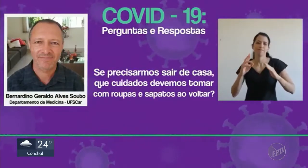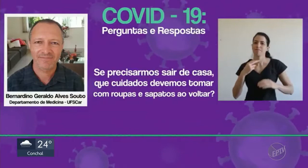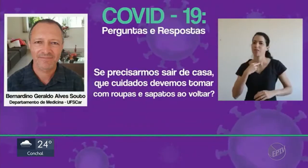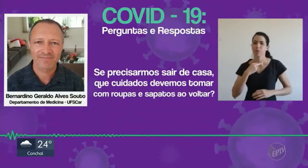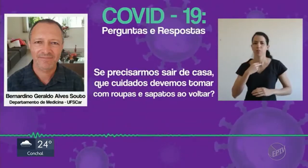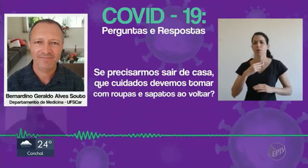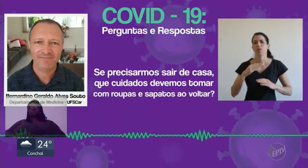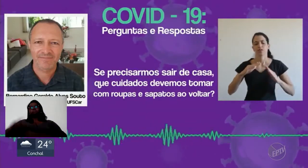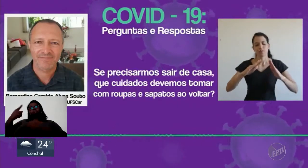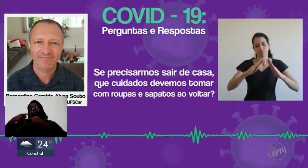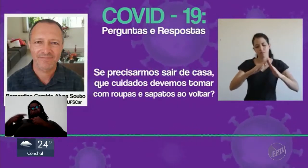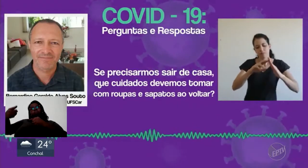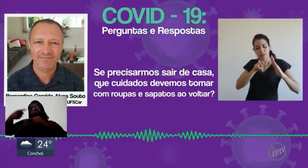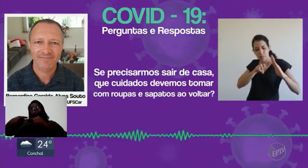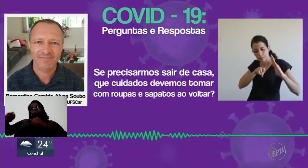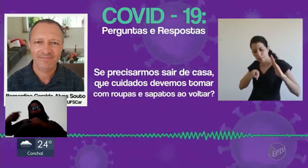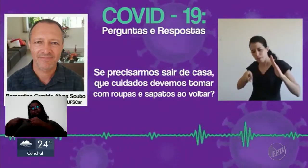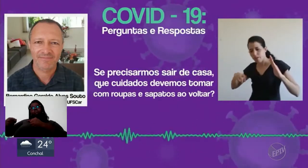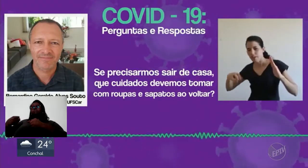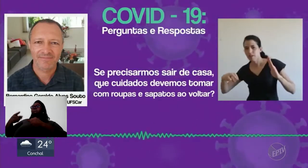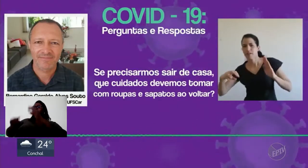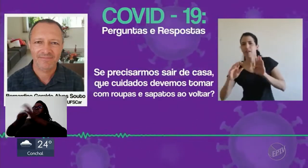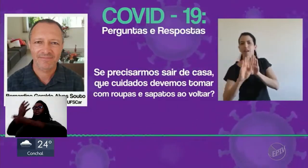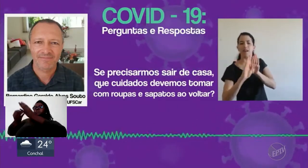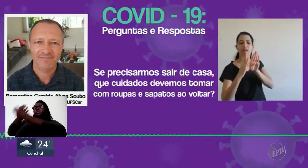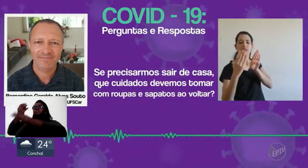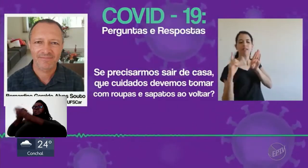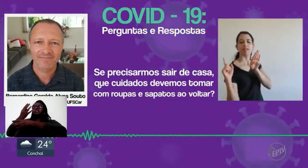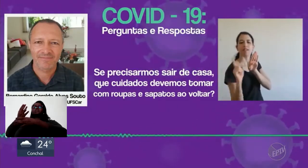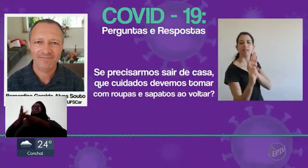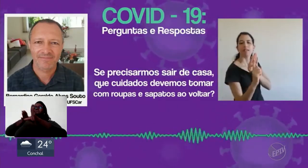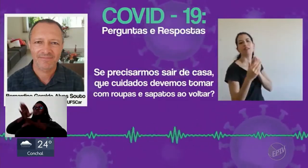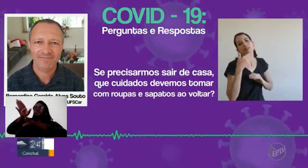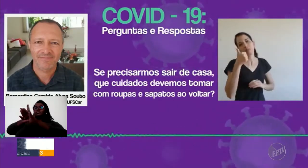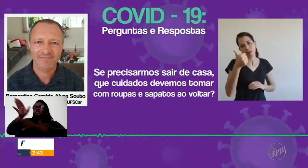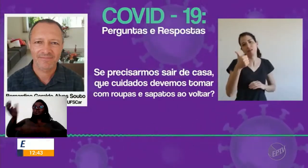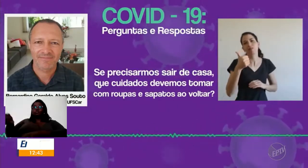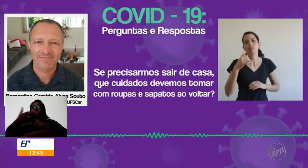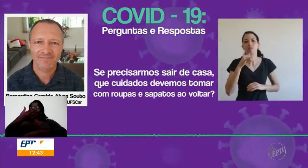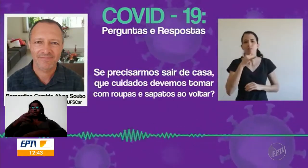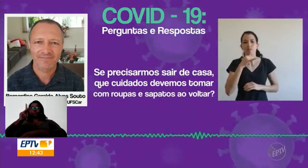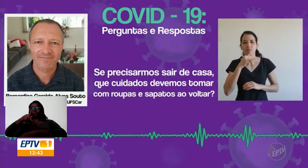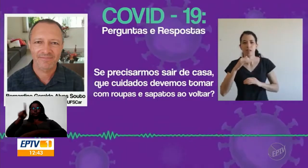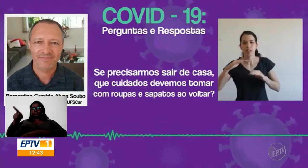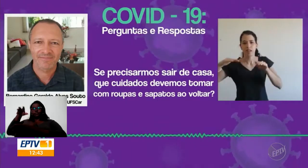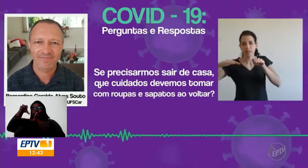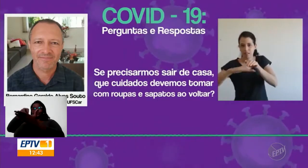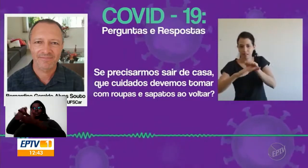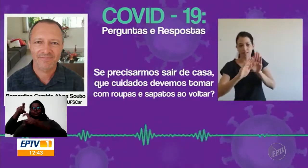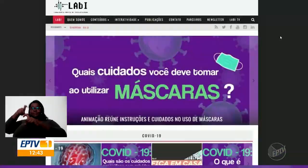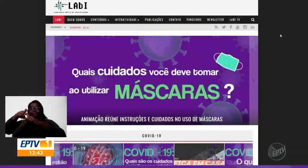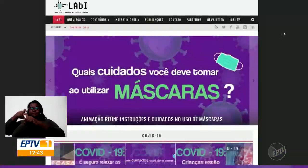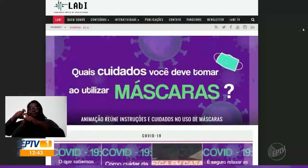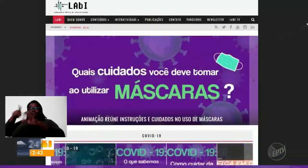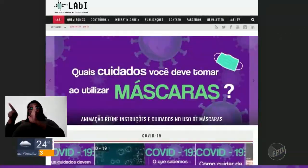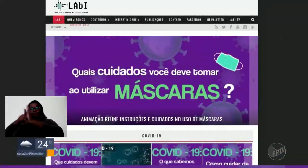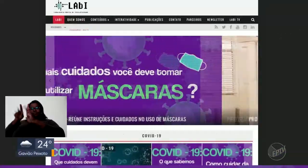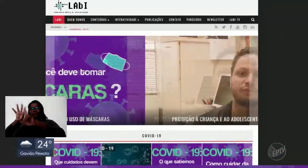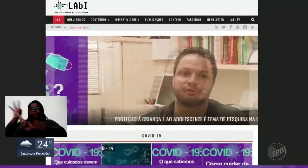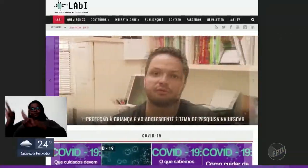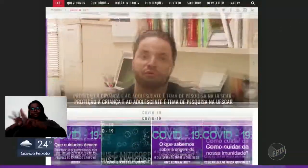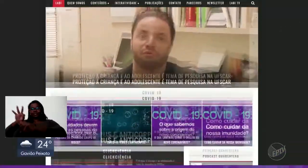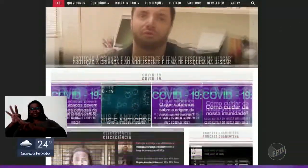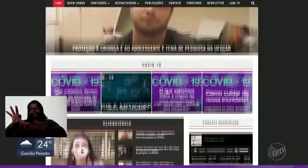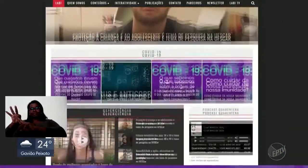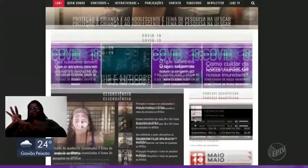roupa, né? Toda semana surgem novas orientações do professor do Departamento de Medicina da Universidade. Elas respondem